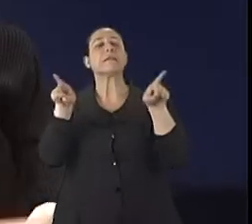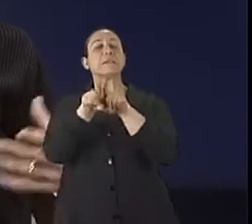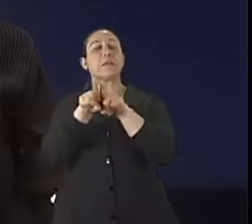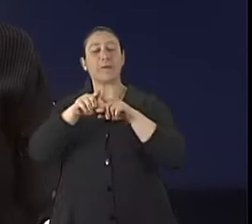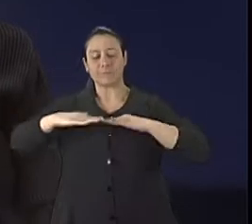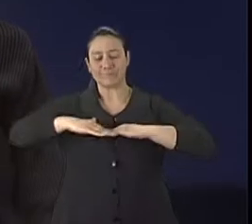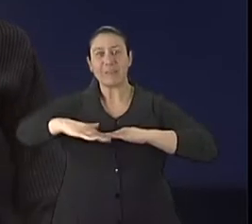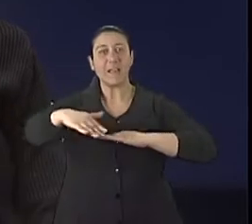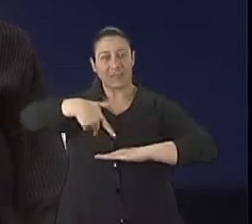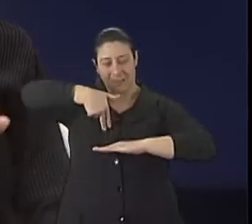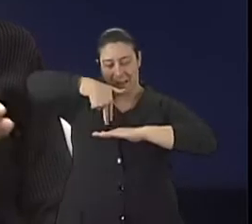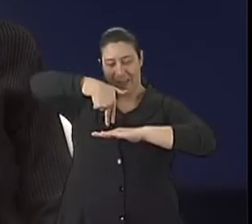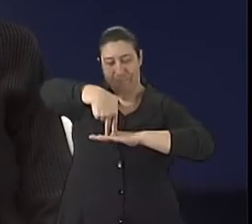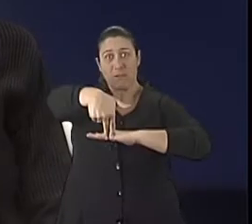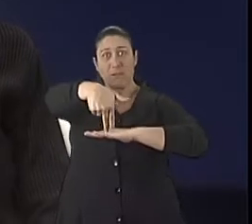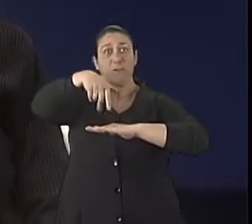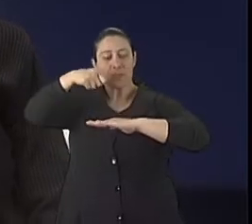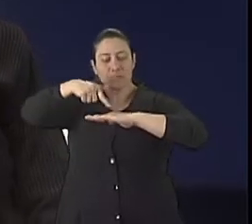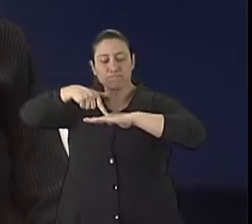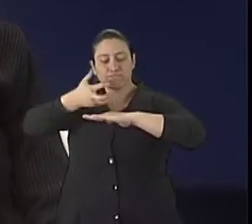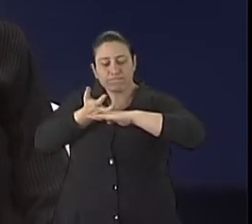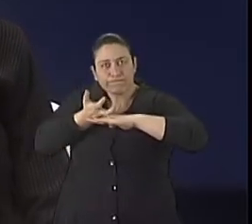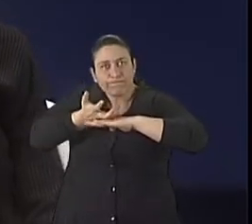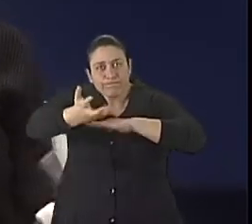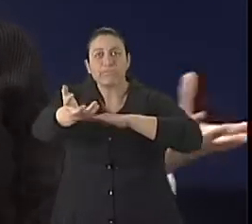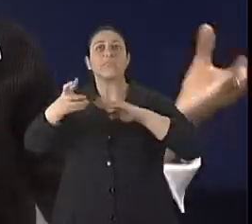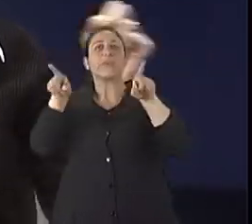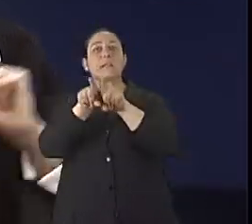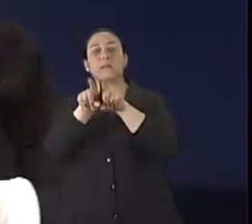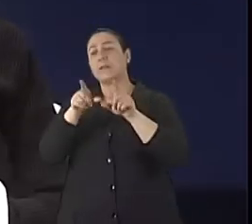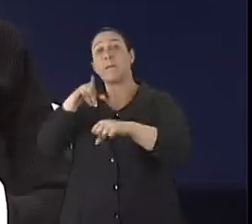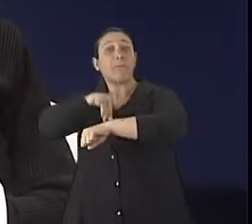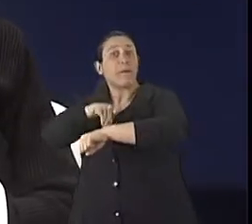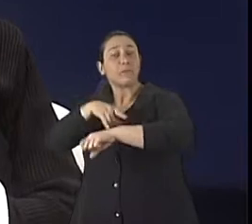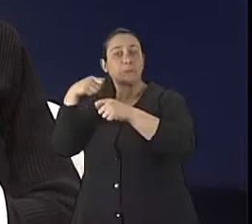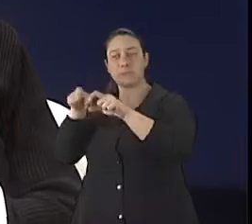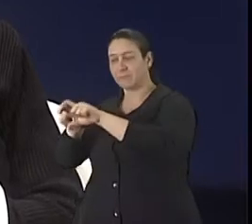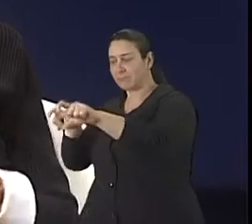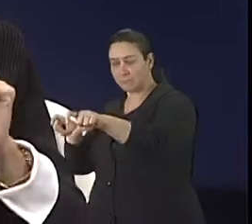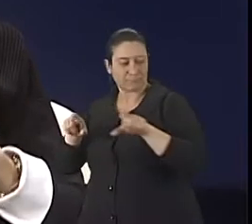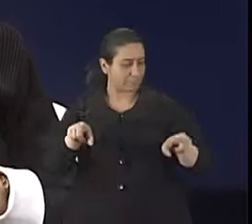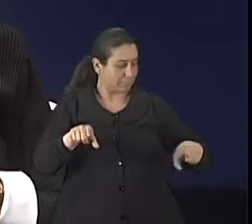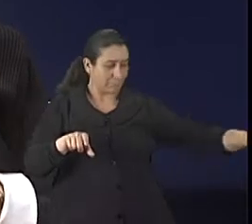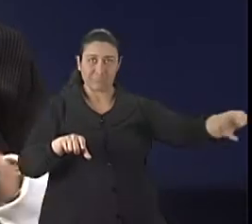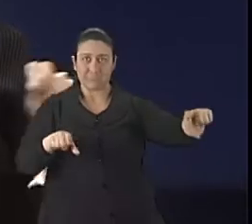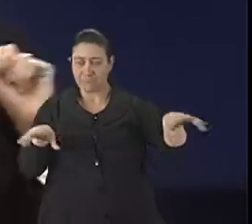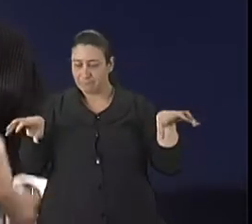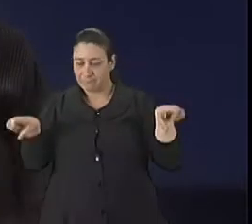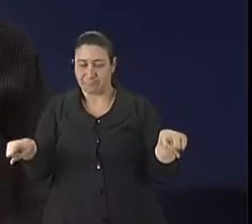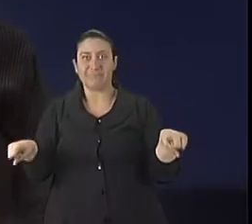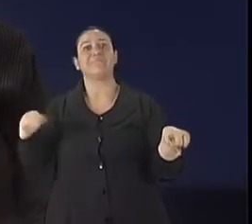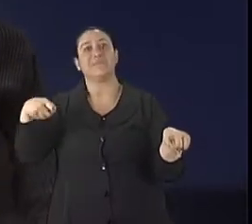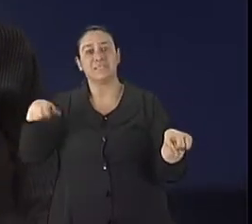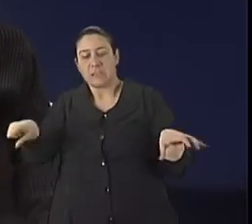muito prateleiras de vidro no banheiro, barras de segurança, né? Por exemplo, um dado bem curioso, assim, que eu aprendi com esses clientes. Sofá é